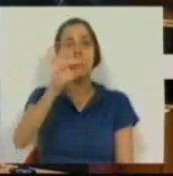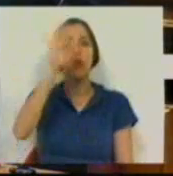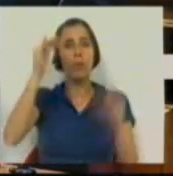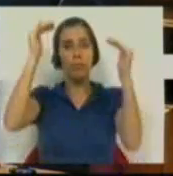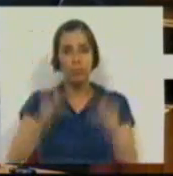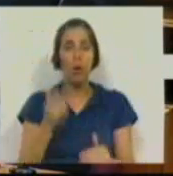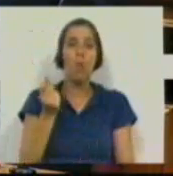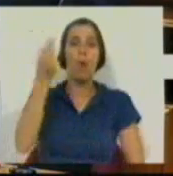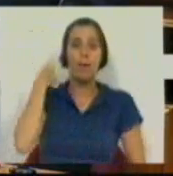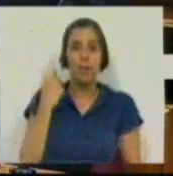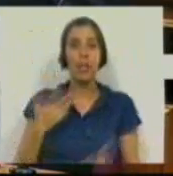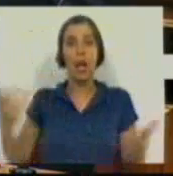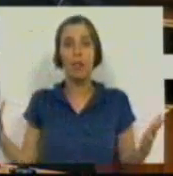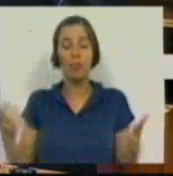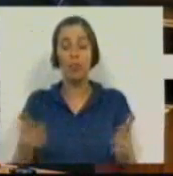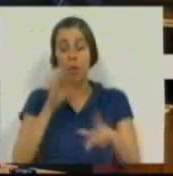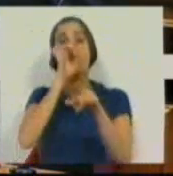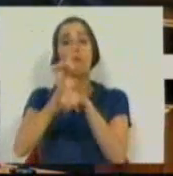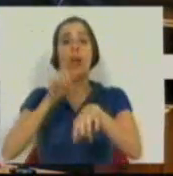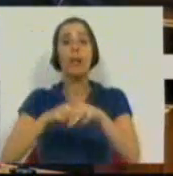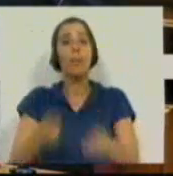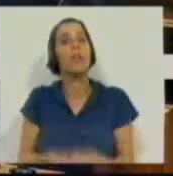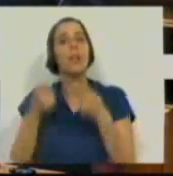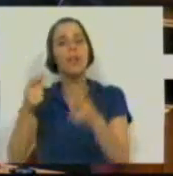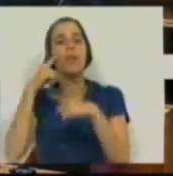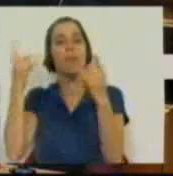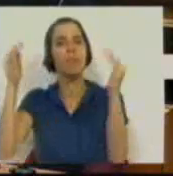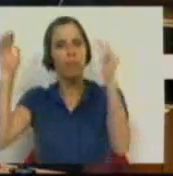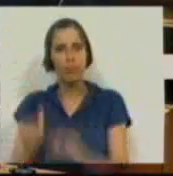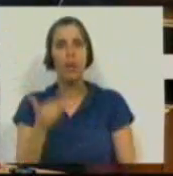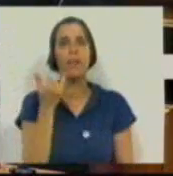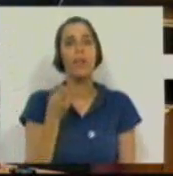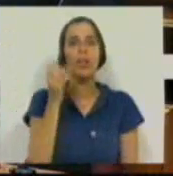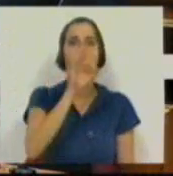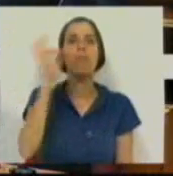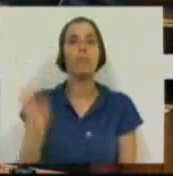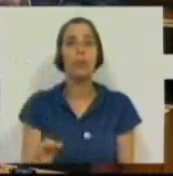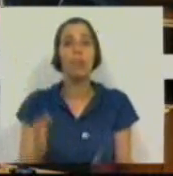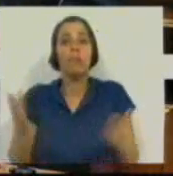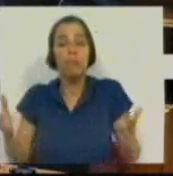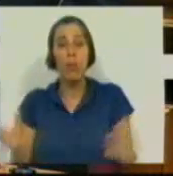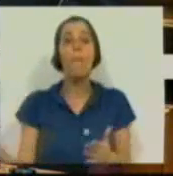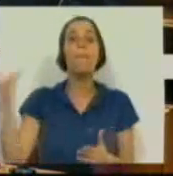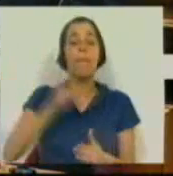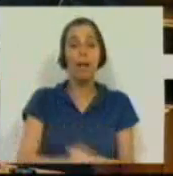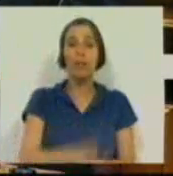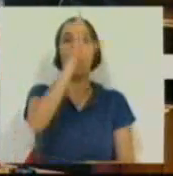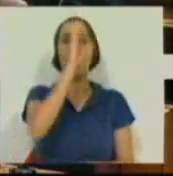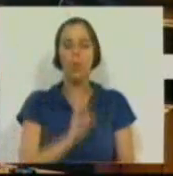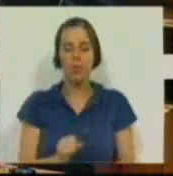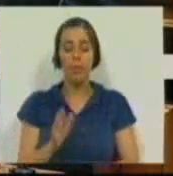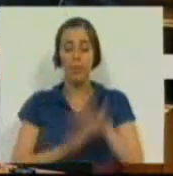% no ano passado. E ao mesmo tempo que o investimento público está a cair 29%. Portanto, quanto mais o Governo